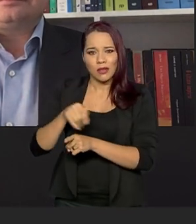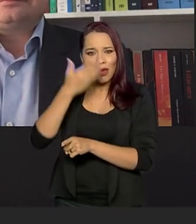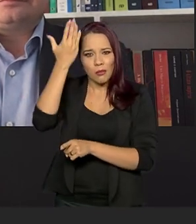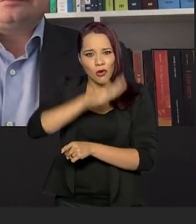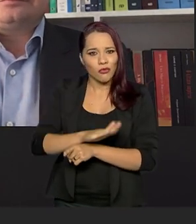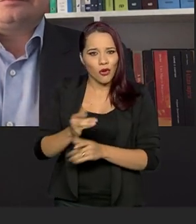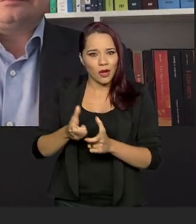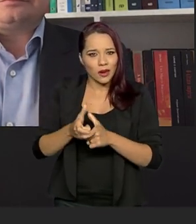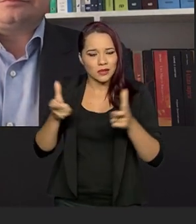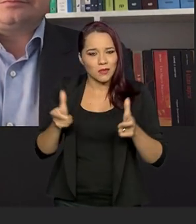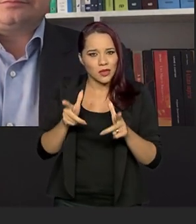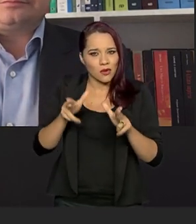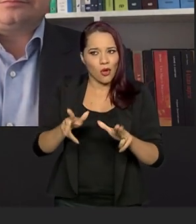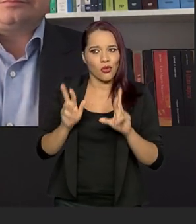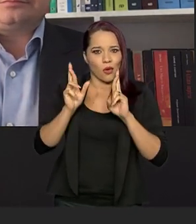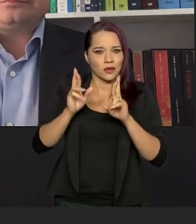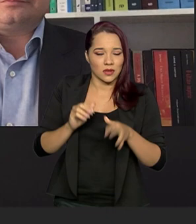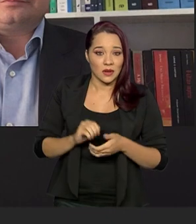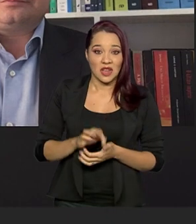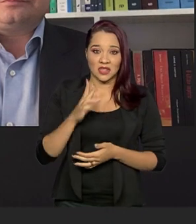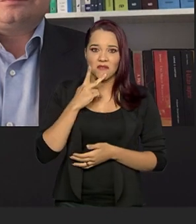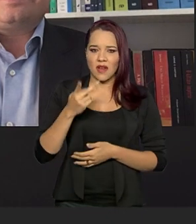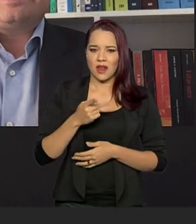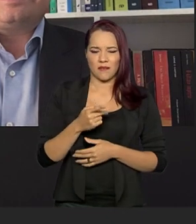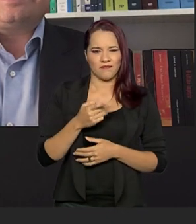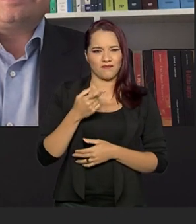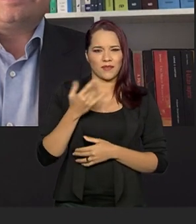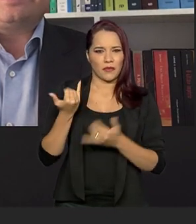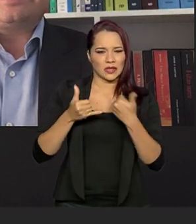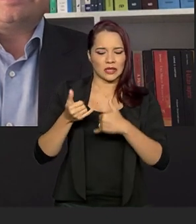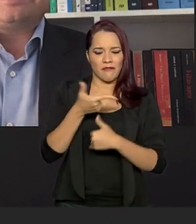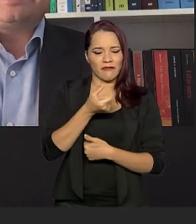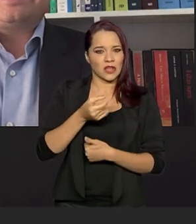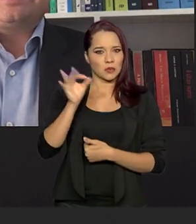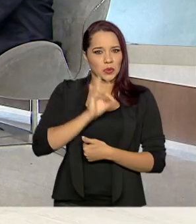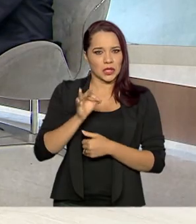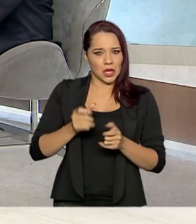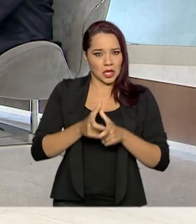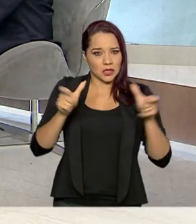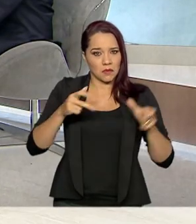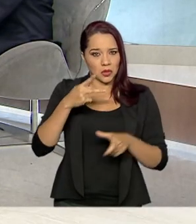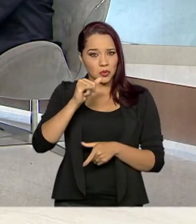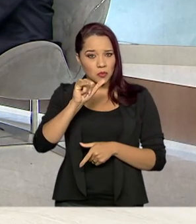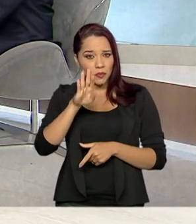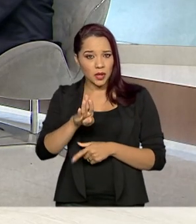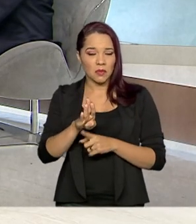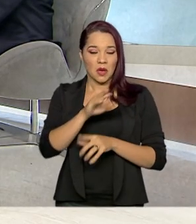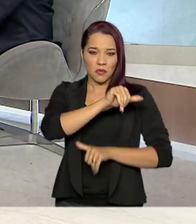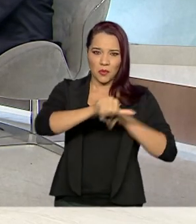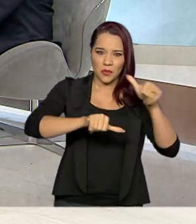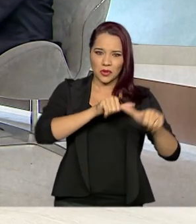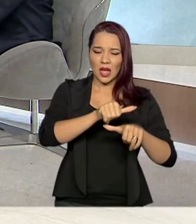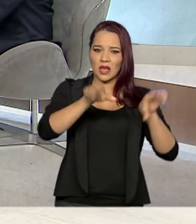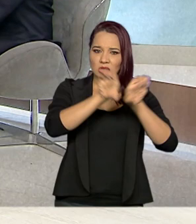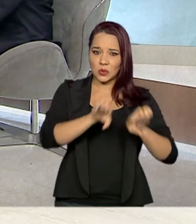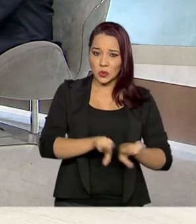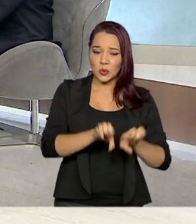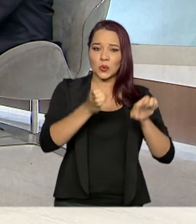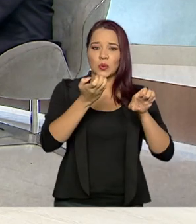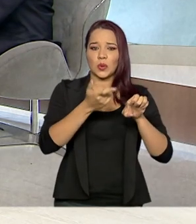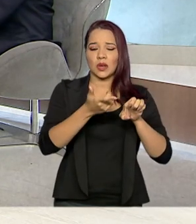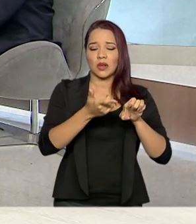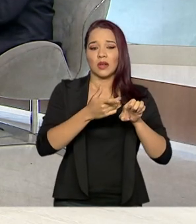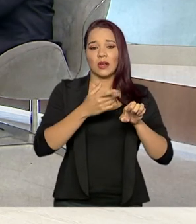crescimento que é esperado, eu já ouvi falar até em 20% de crescimento do PIB, em razão de uma alteração tão estrutural e tão